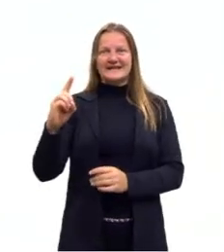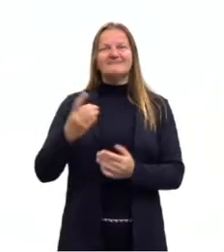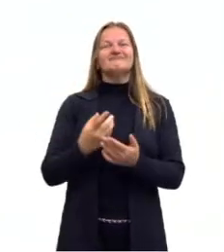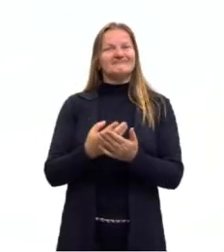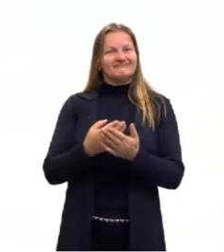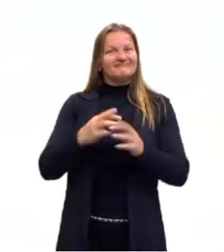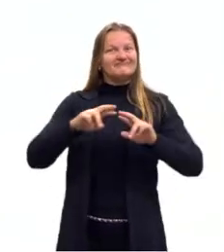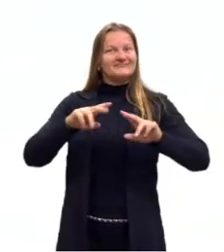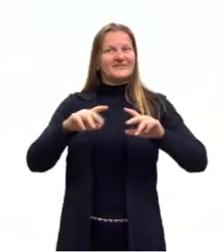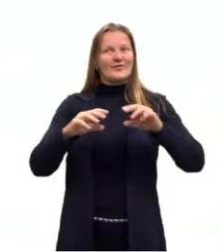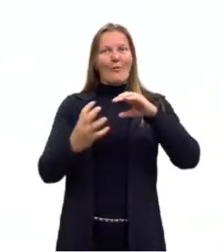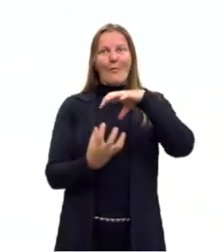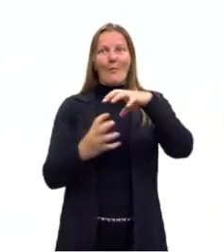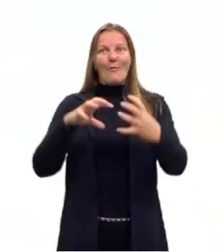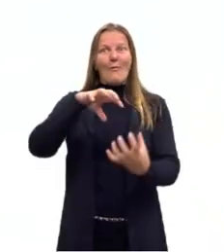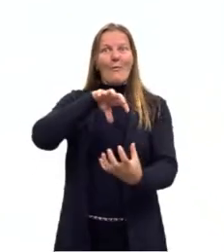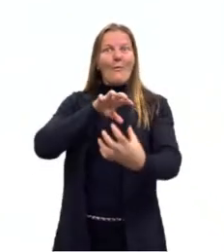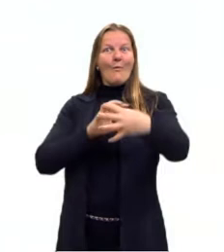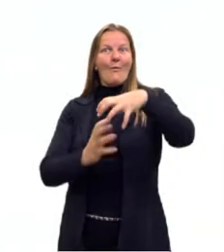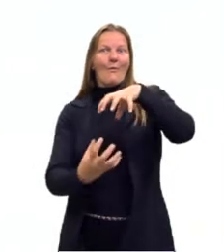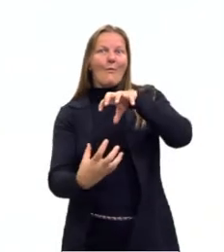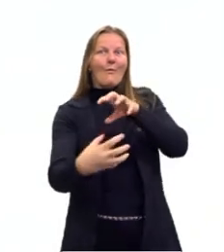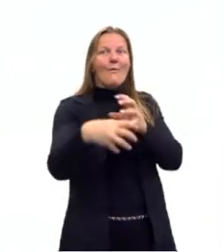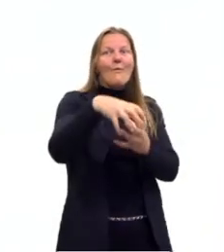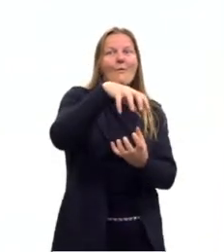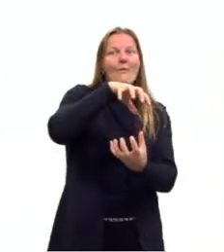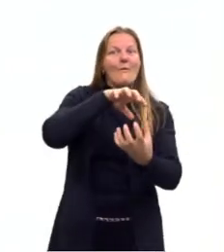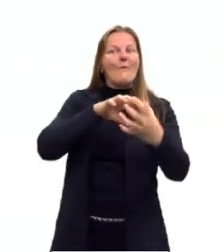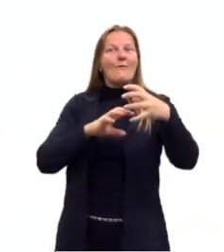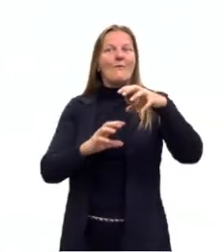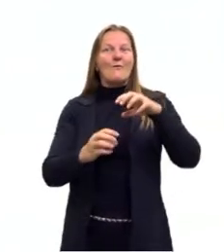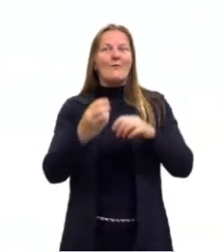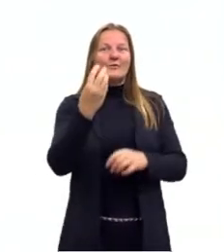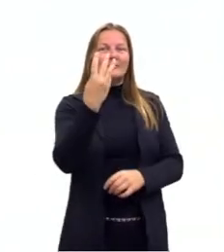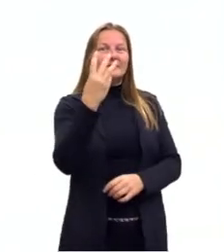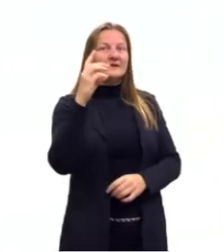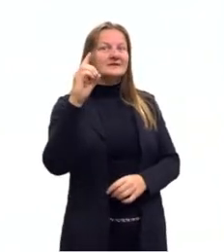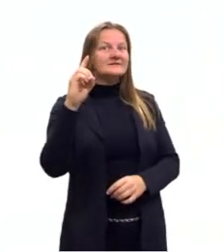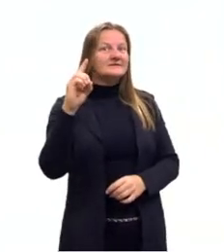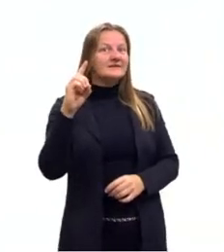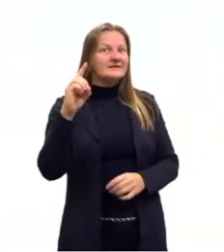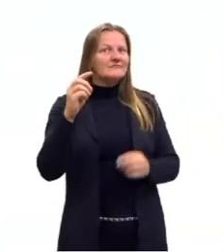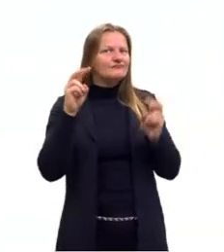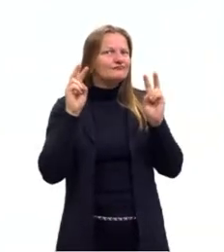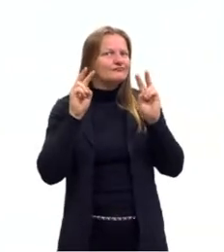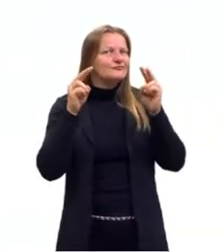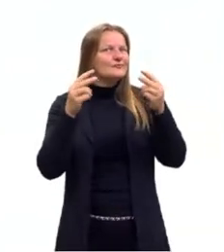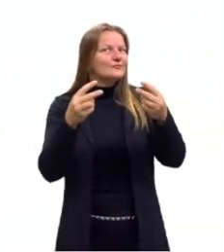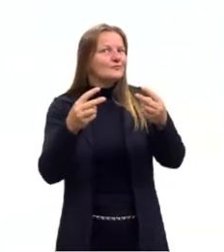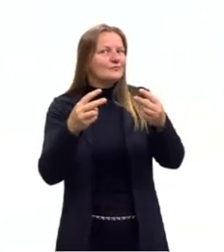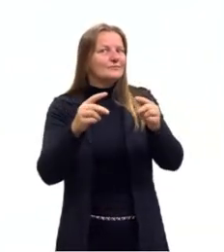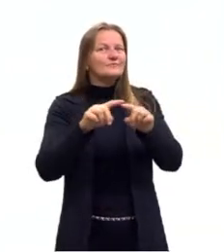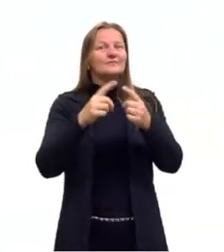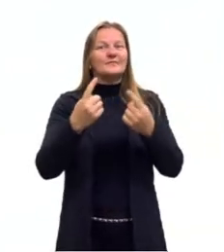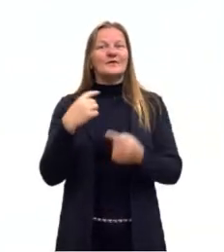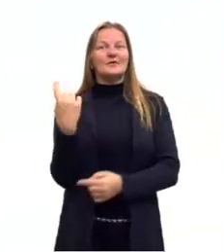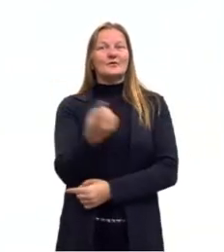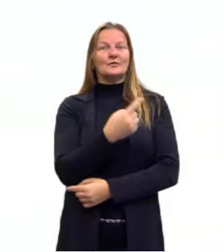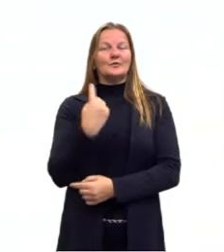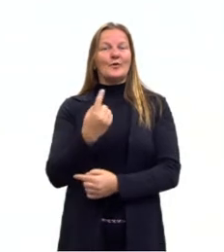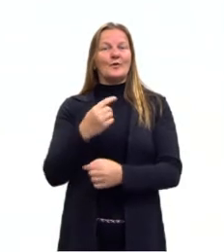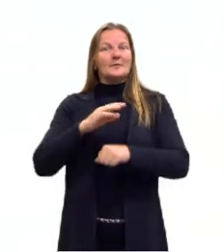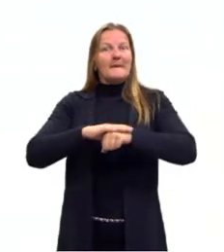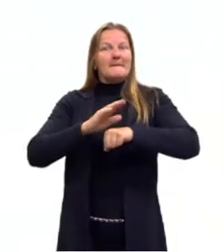em tridimensional, vem a ideia das três dimensões, a 3D. E nós estamos